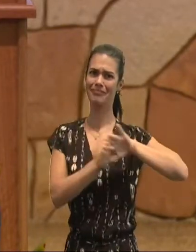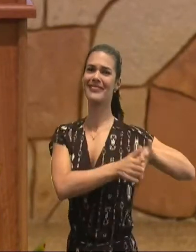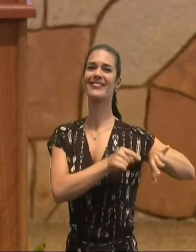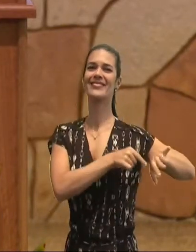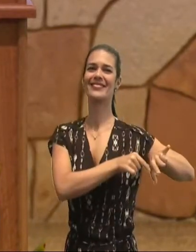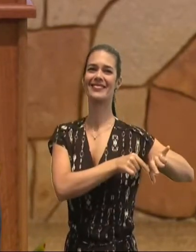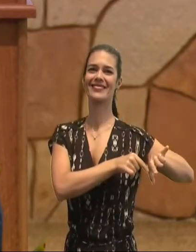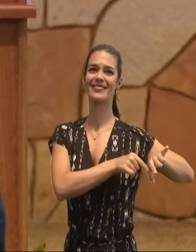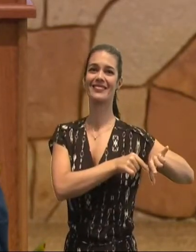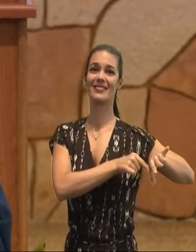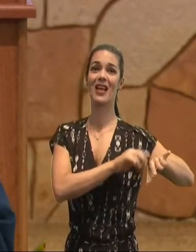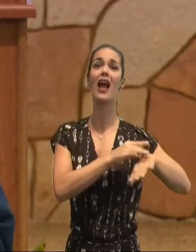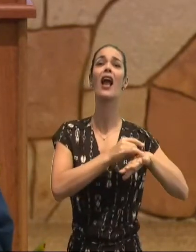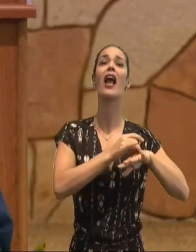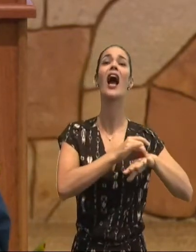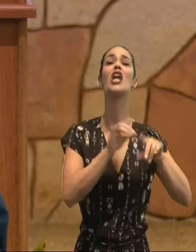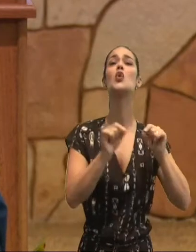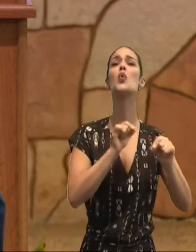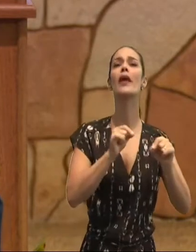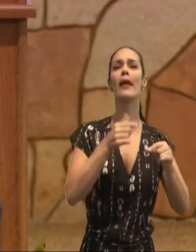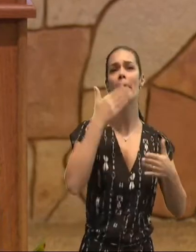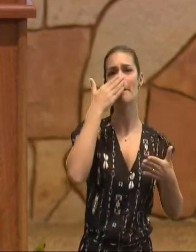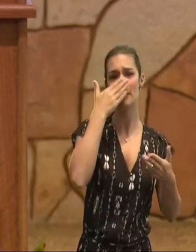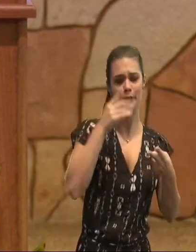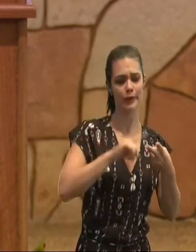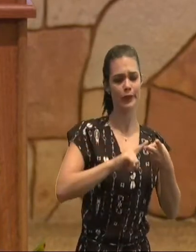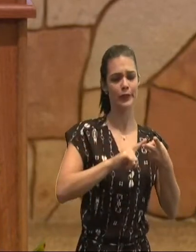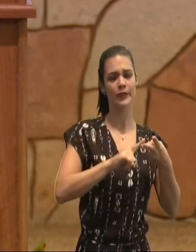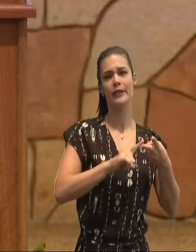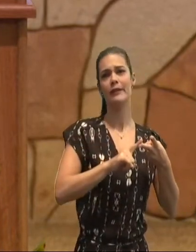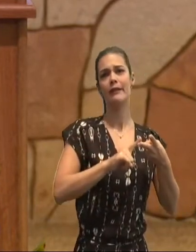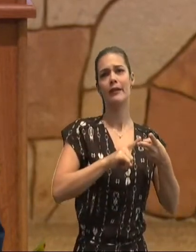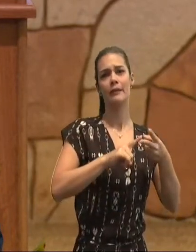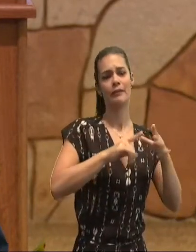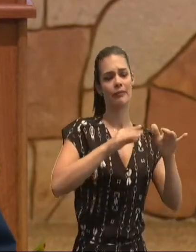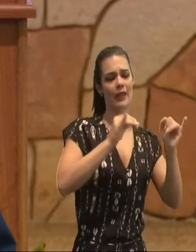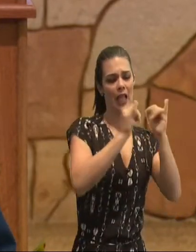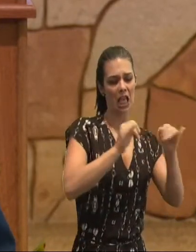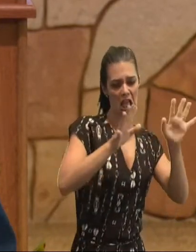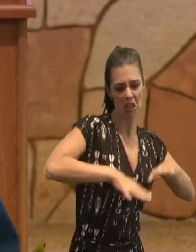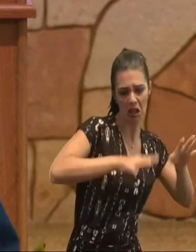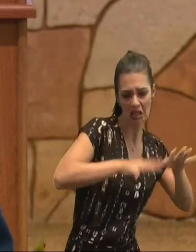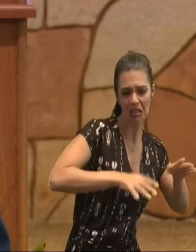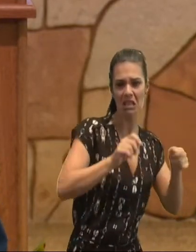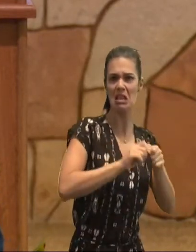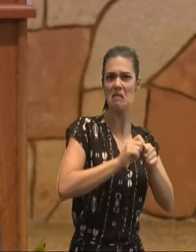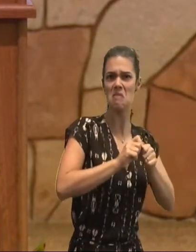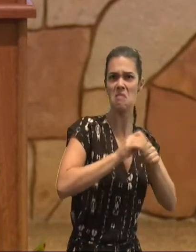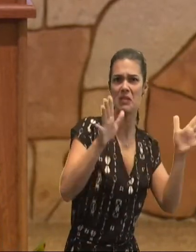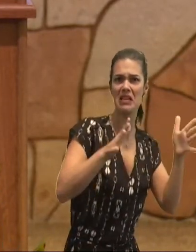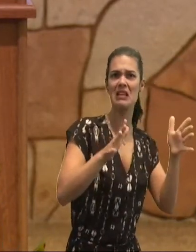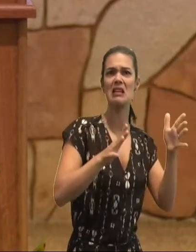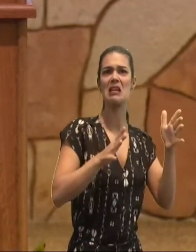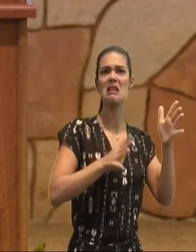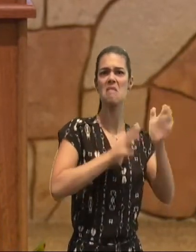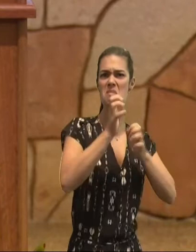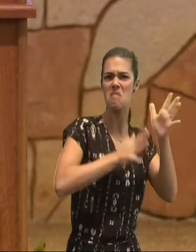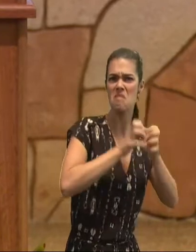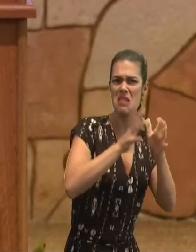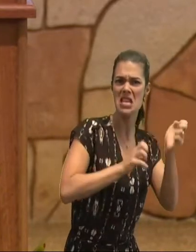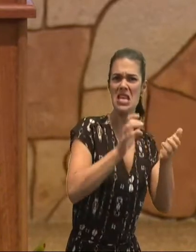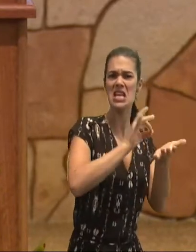e são prostituição, impureza, lacívia, idolatria, feitiçarias, inimizades, porfias,